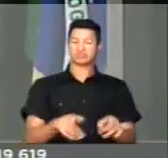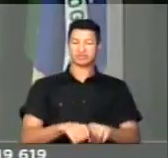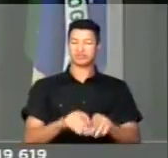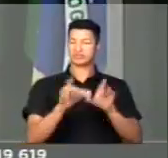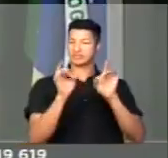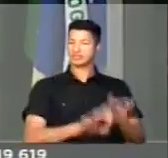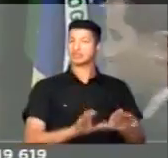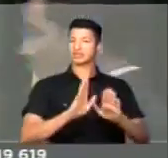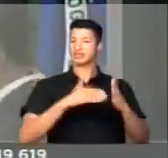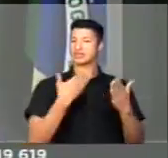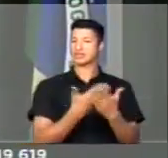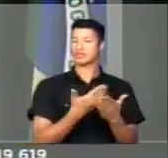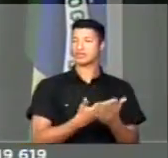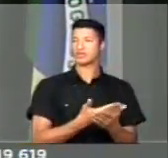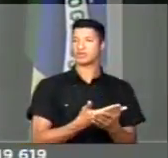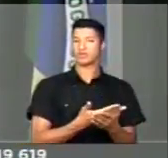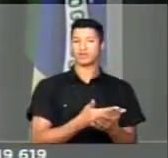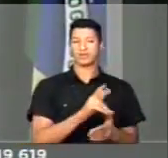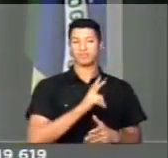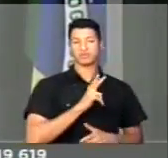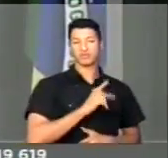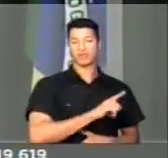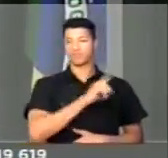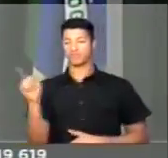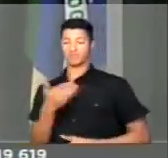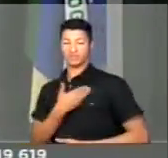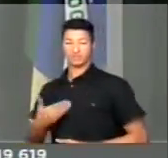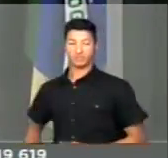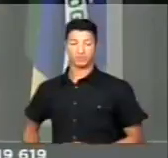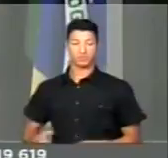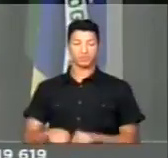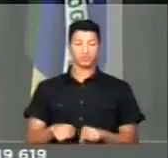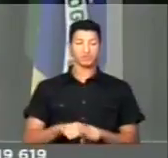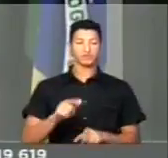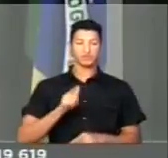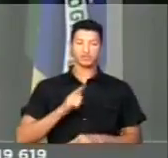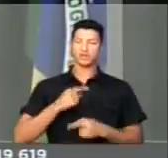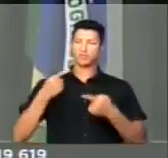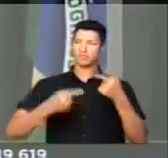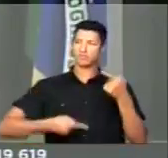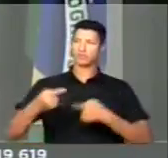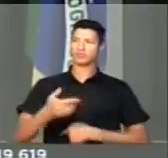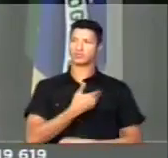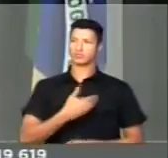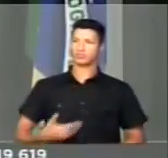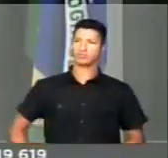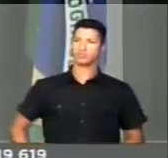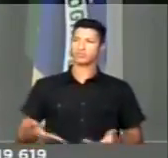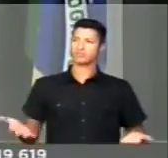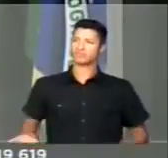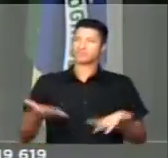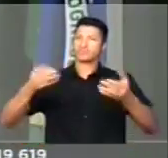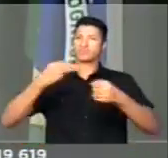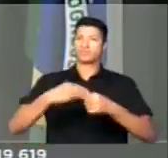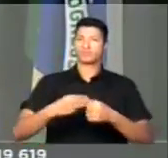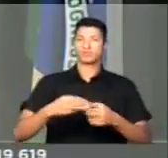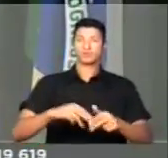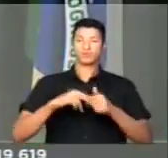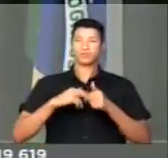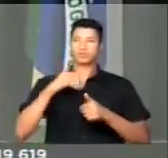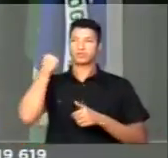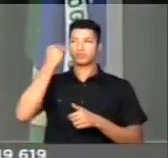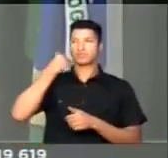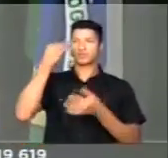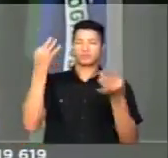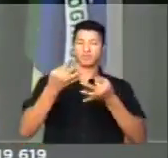e largando essas escolas particulares para ir para a rede pública. No meio social, também tem tido políticas públicas para alavancar aquele município. Então, são